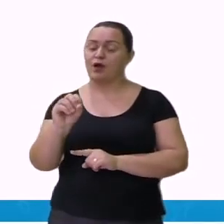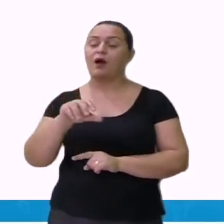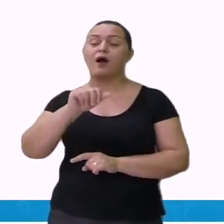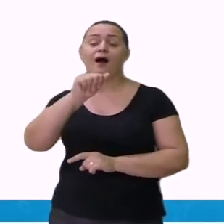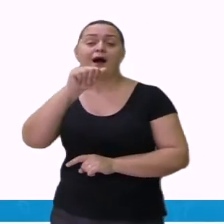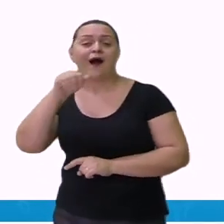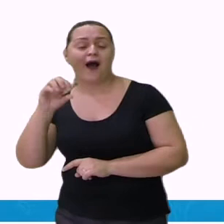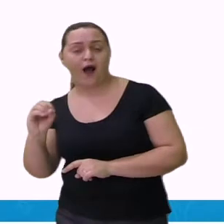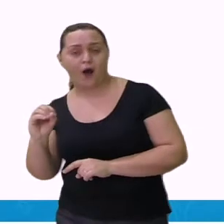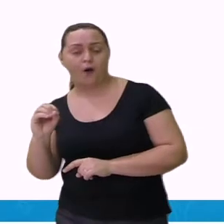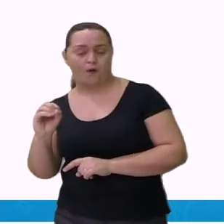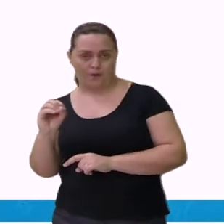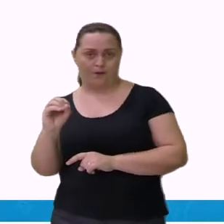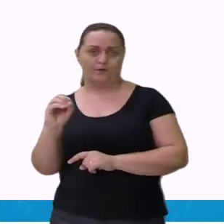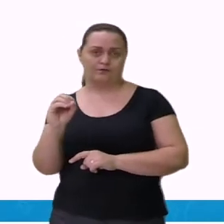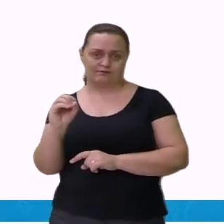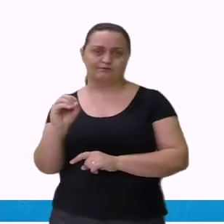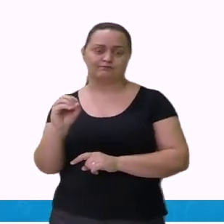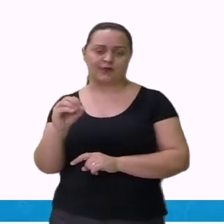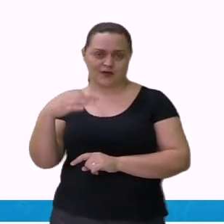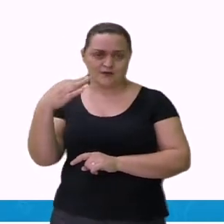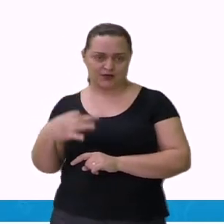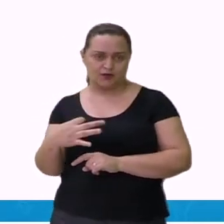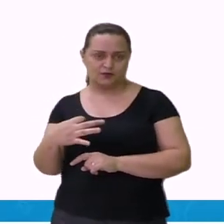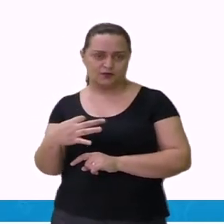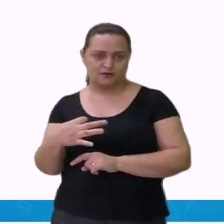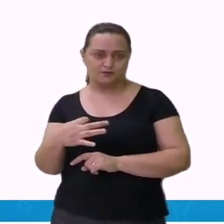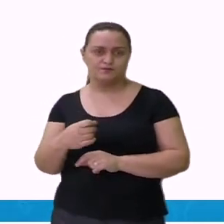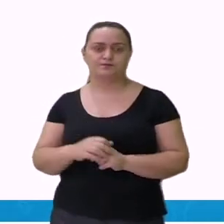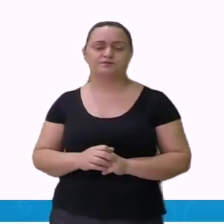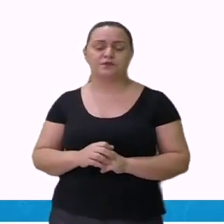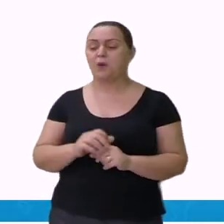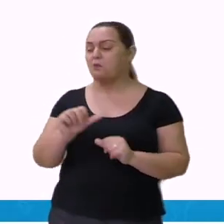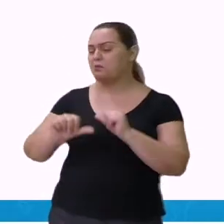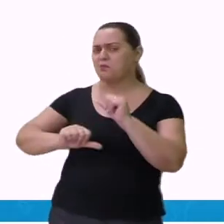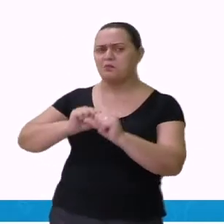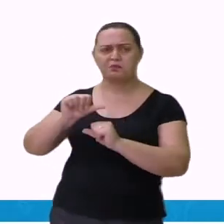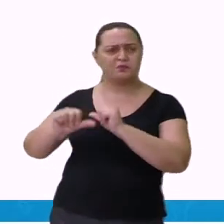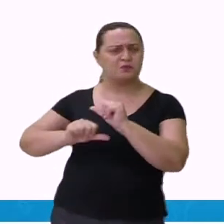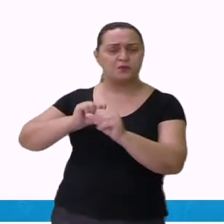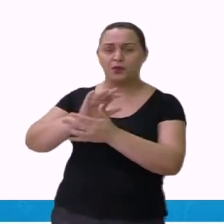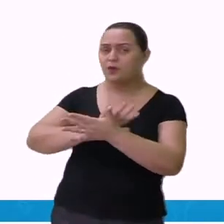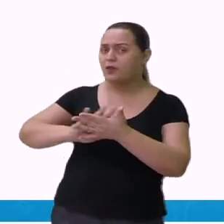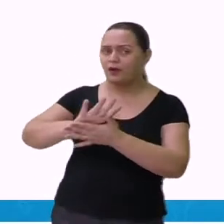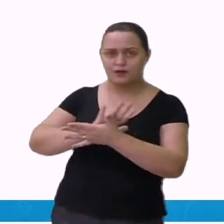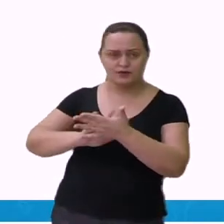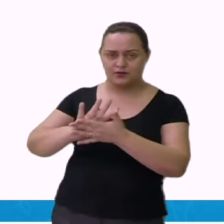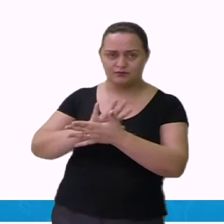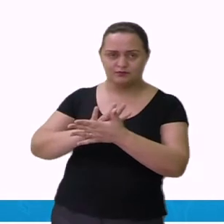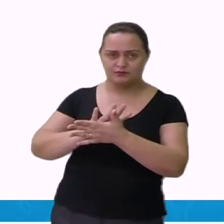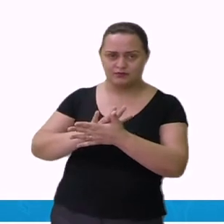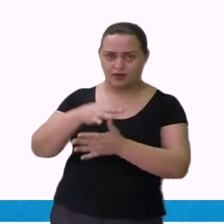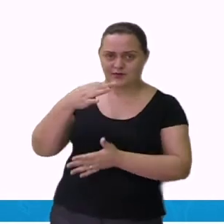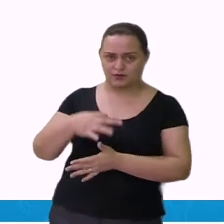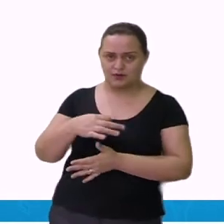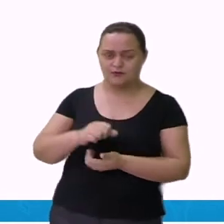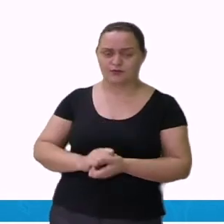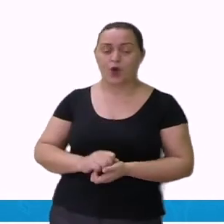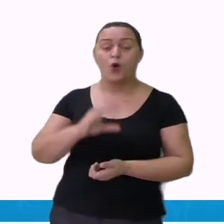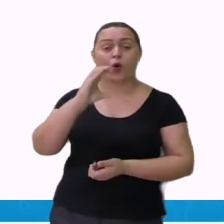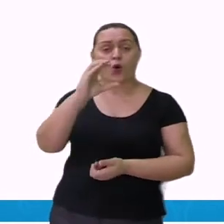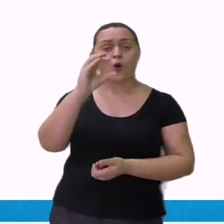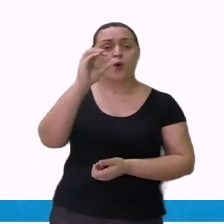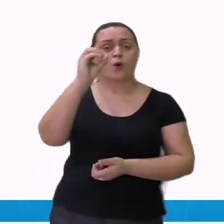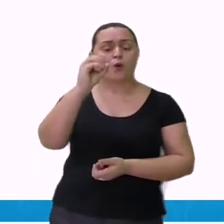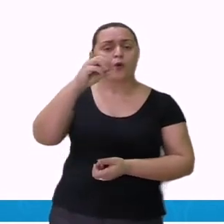-se a preposição ao. Nós temos aí, no entanto, uma combinação. Enquanto a